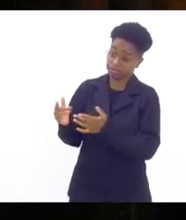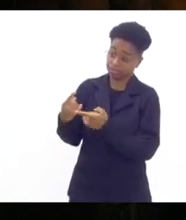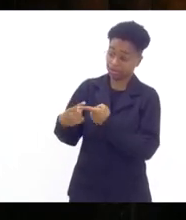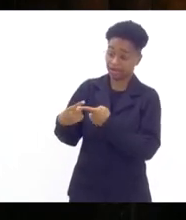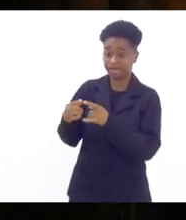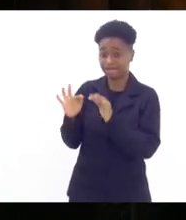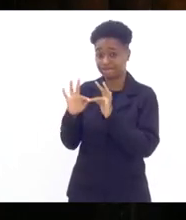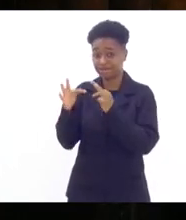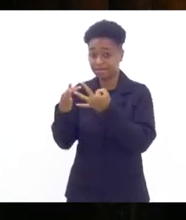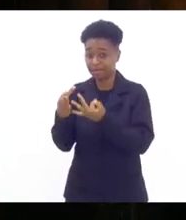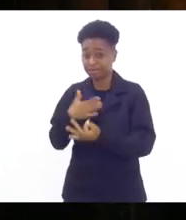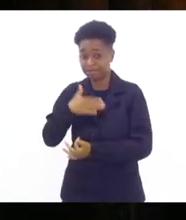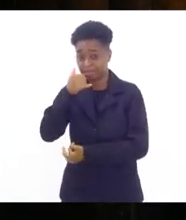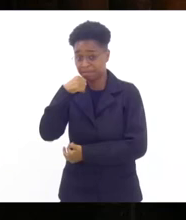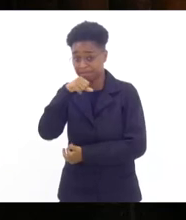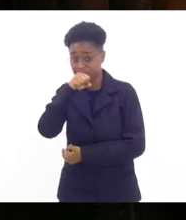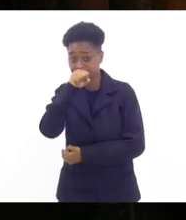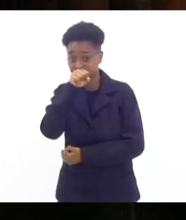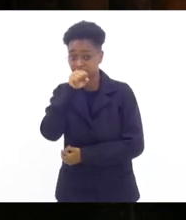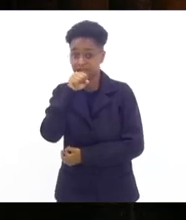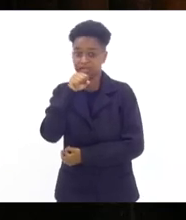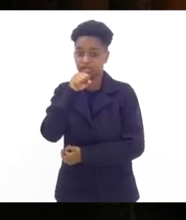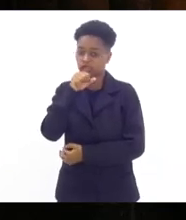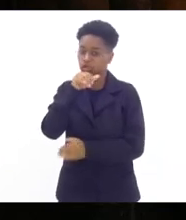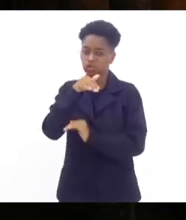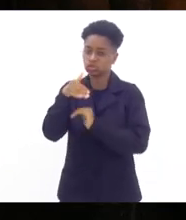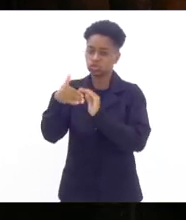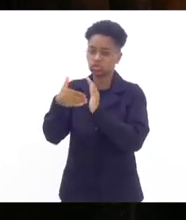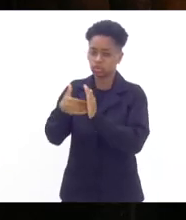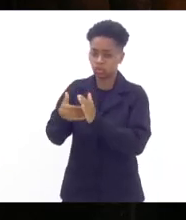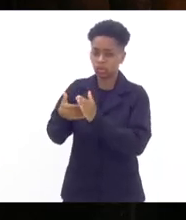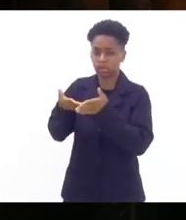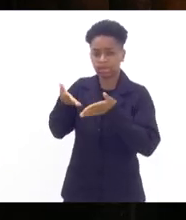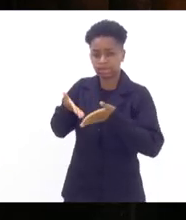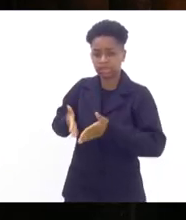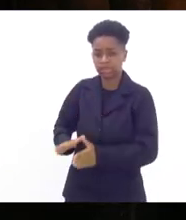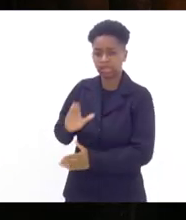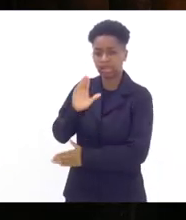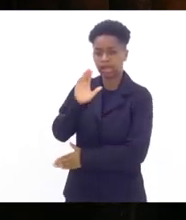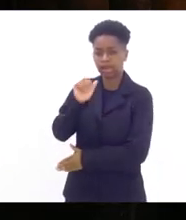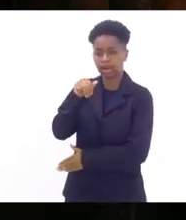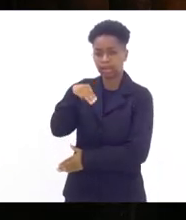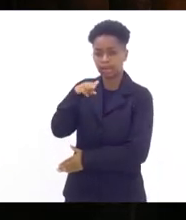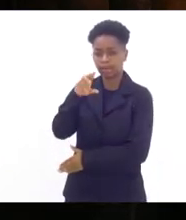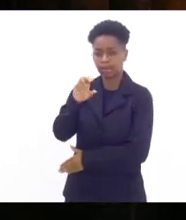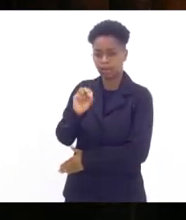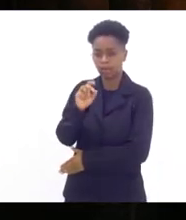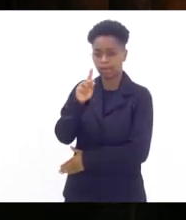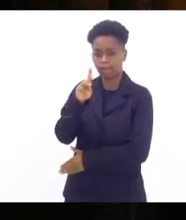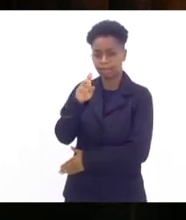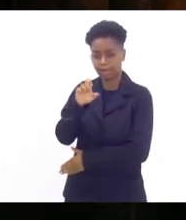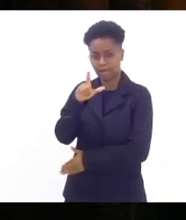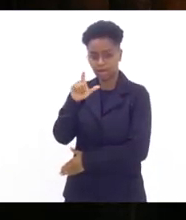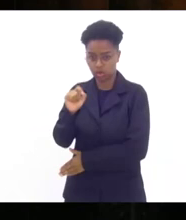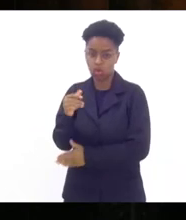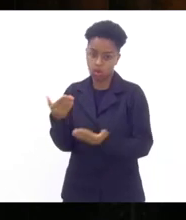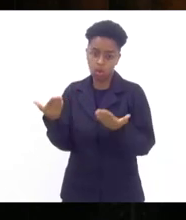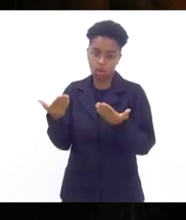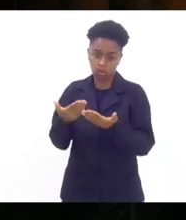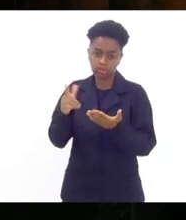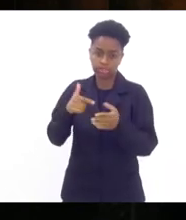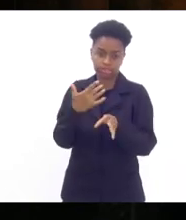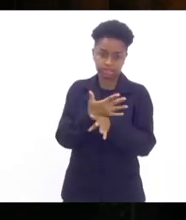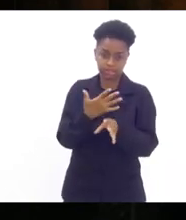família de minha mãe ter sido toda de campo belo hoje município de Tatiaia